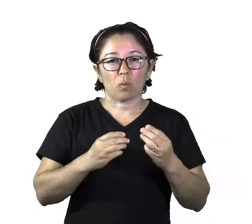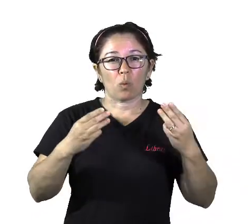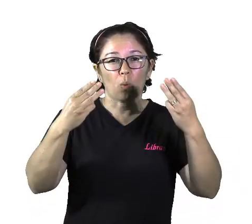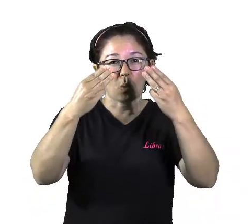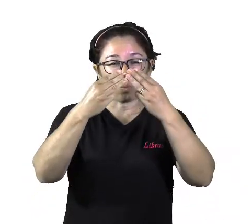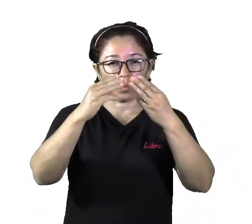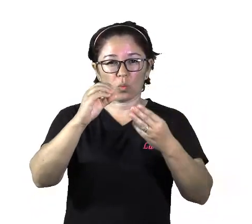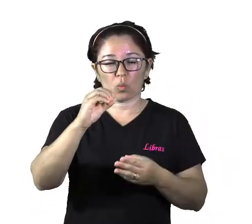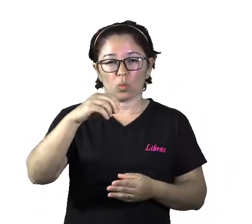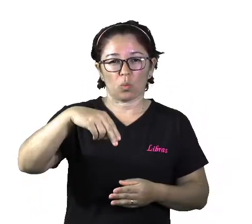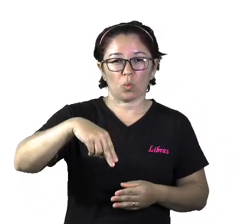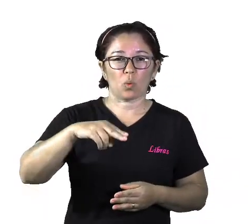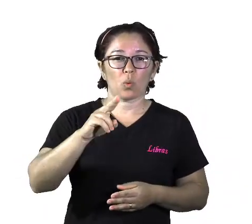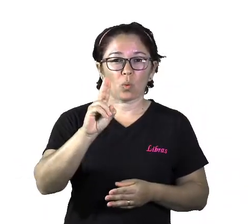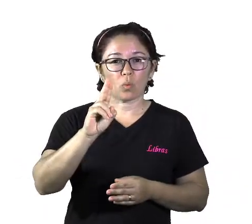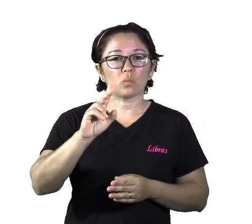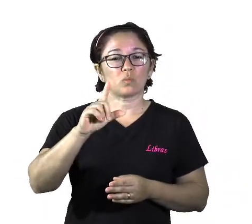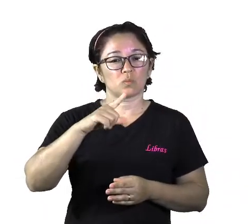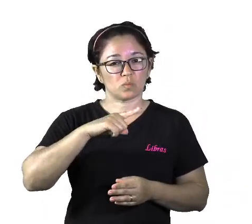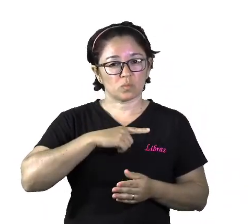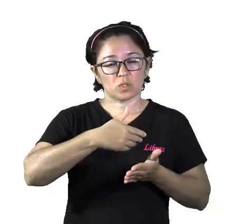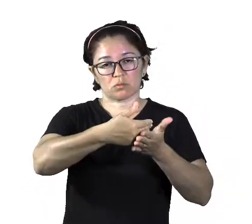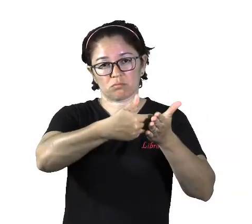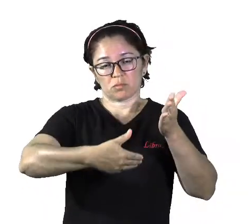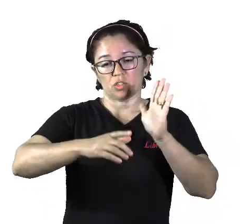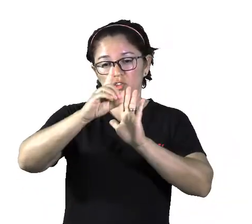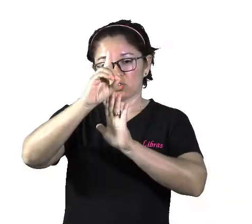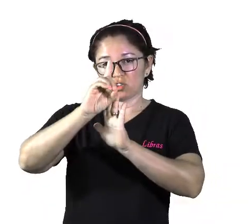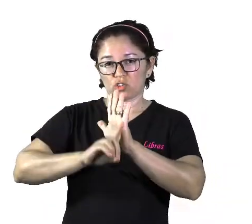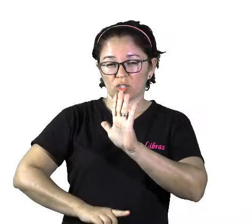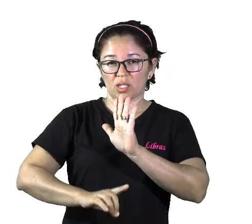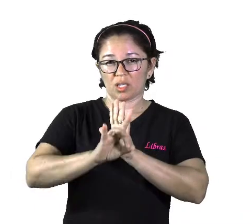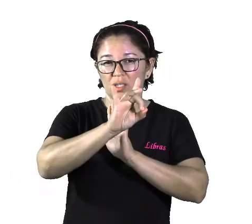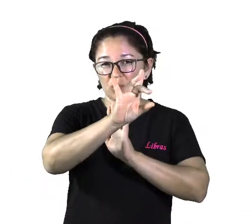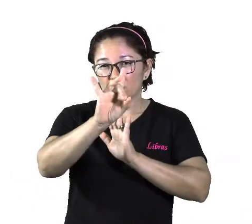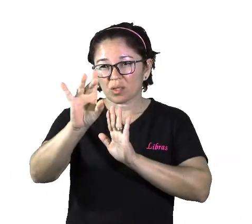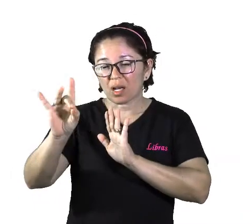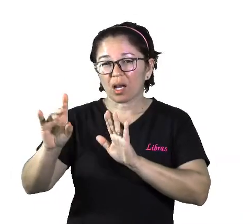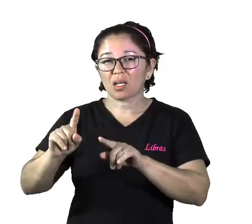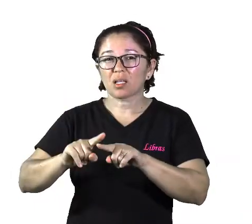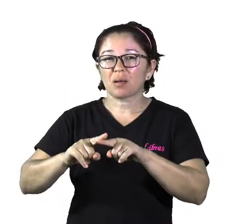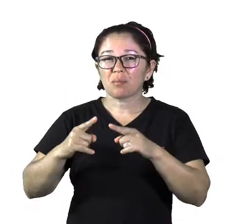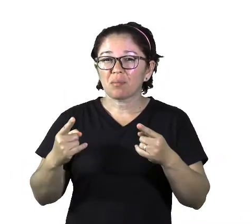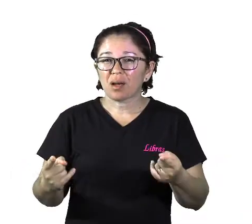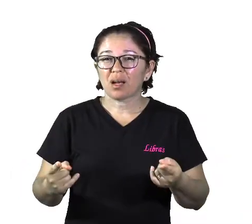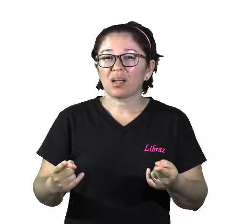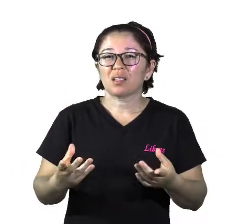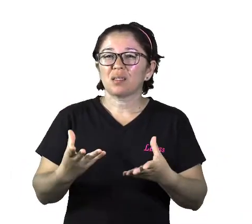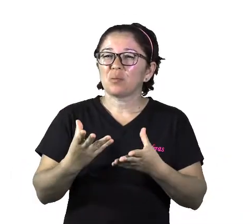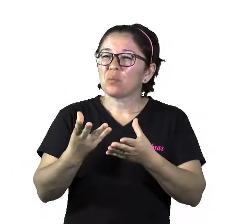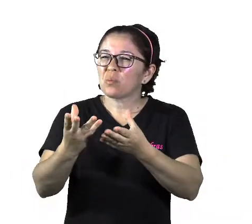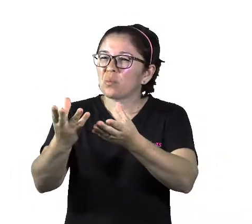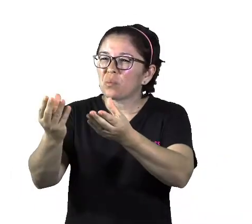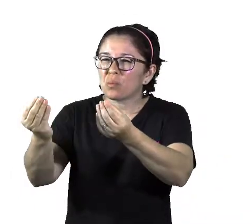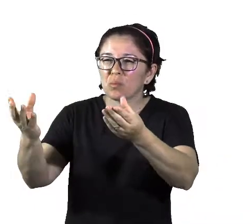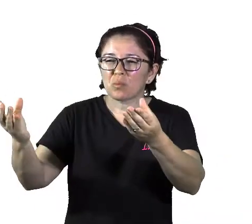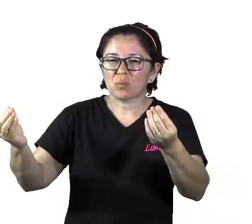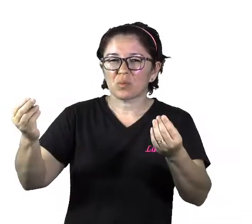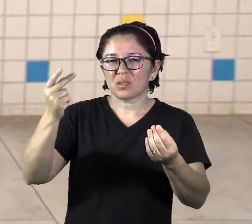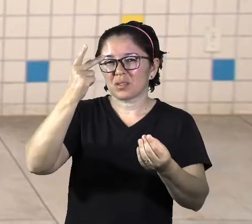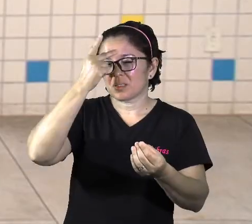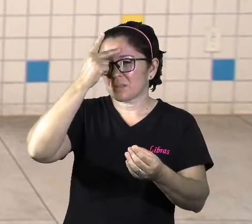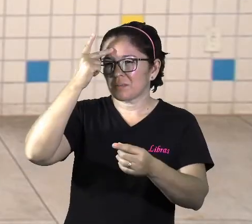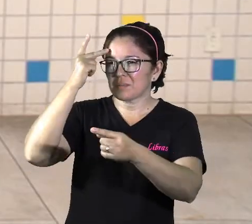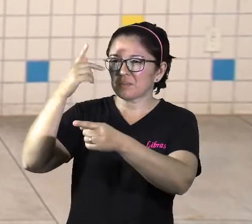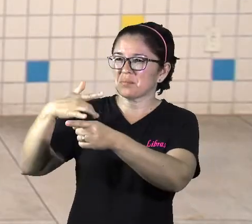muitas pessoas vivem sem o reconhecimento e o respeito dos seus direitos fundamentais.